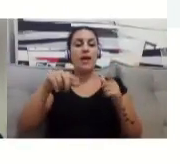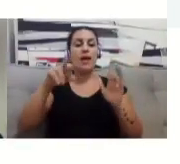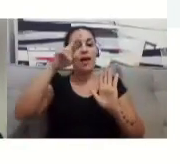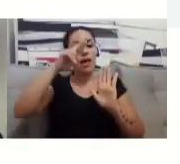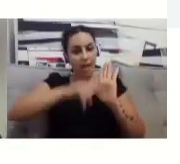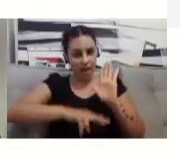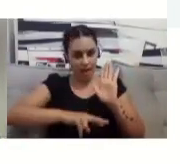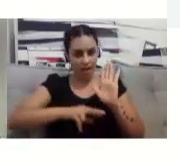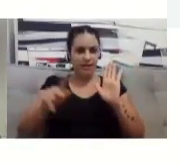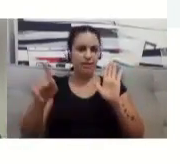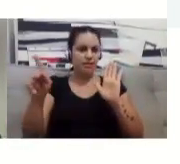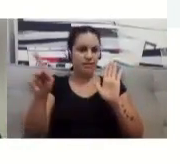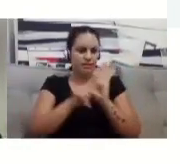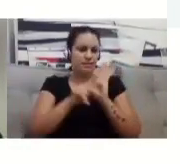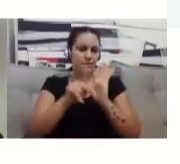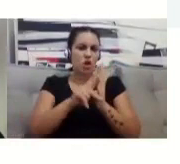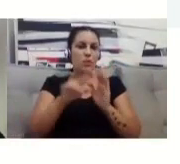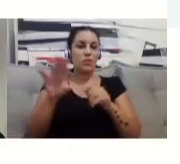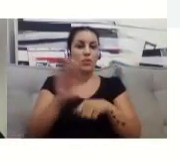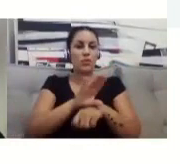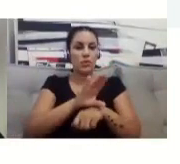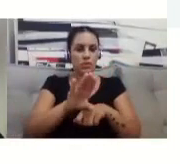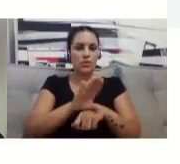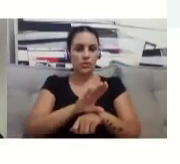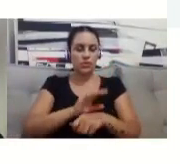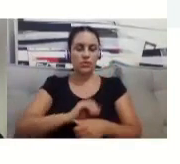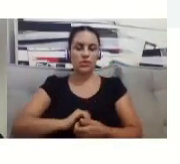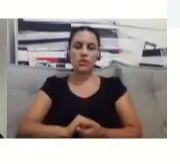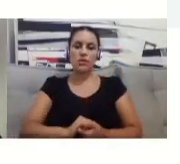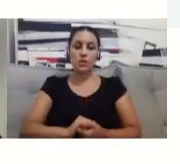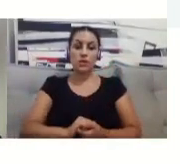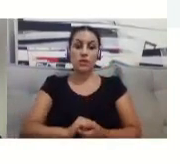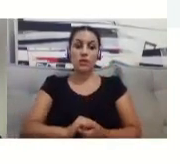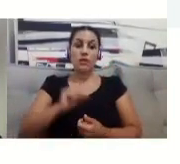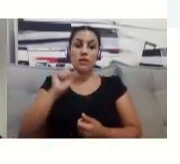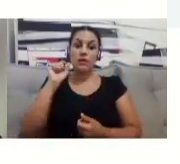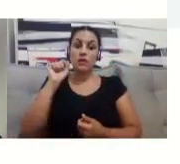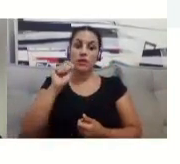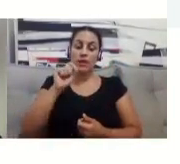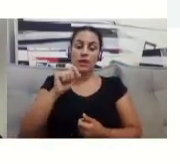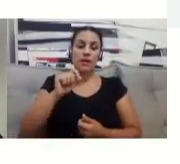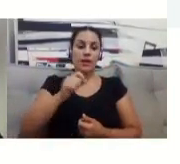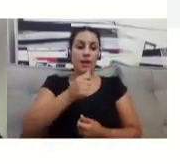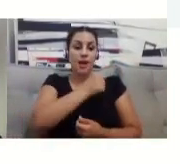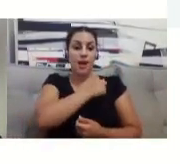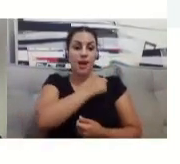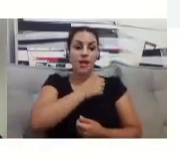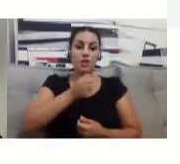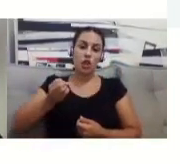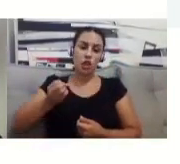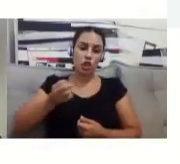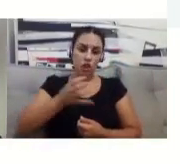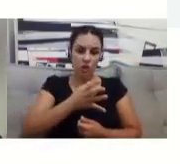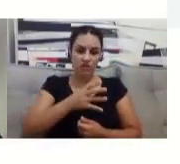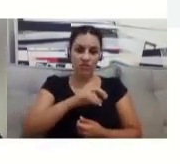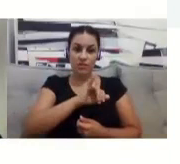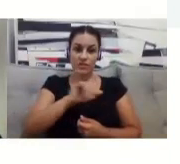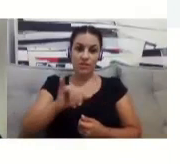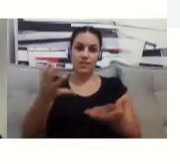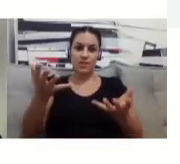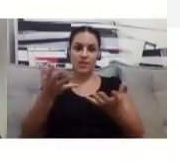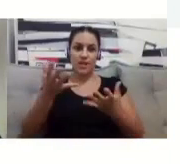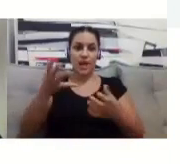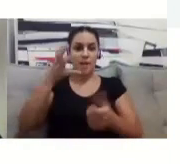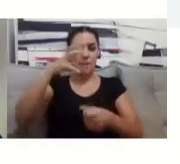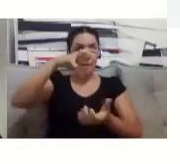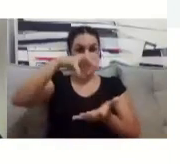que, para que nenhum de vocês ingressantes tenha matrícula cancelada, vocês precisam participar dessa aula